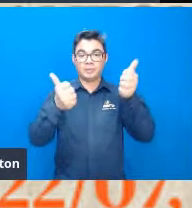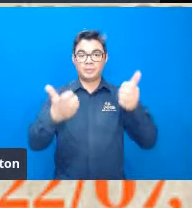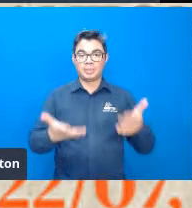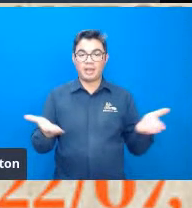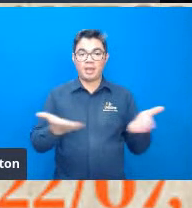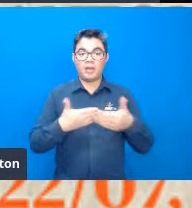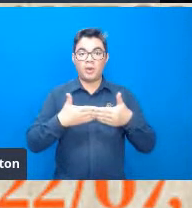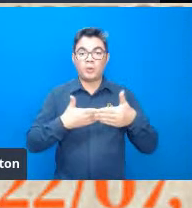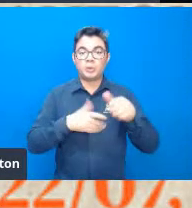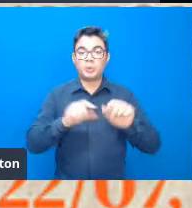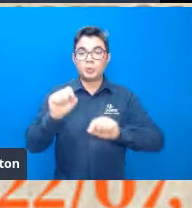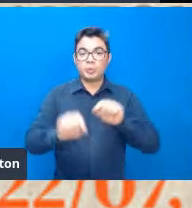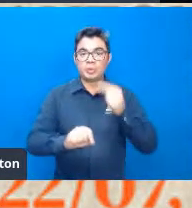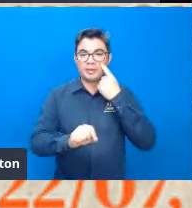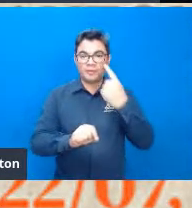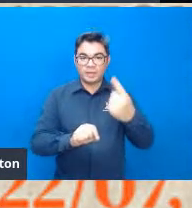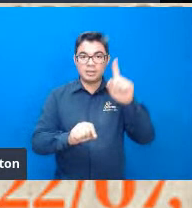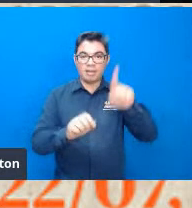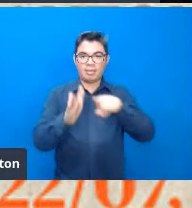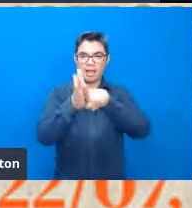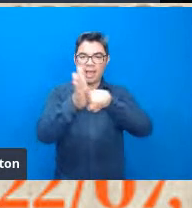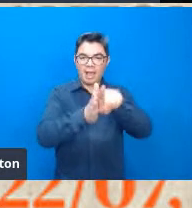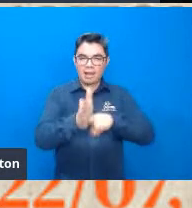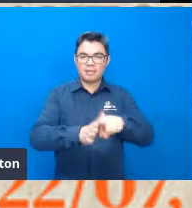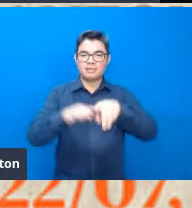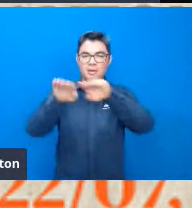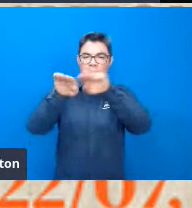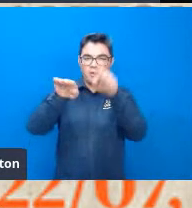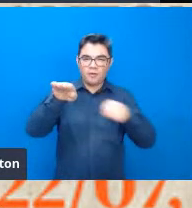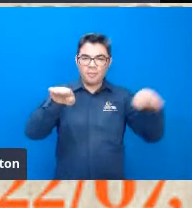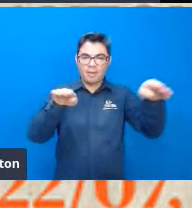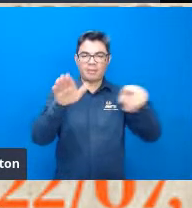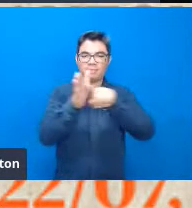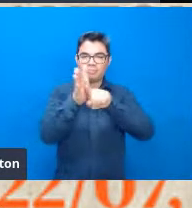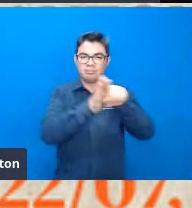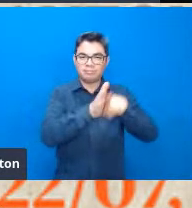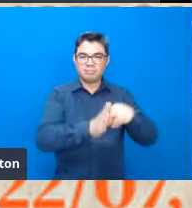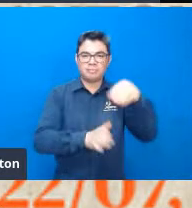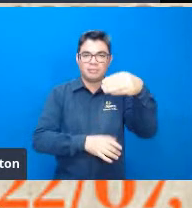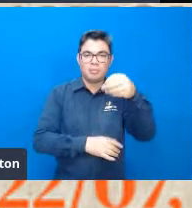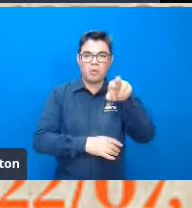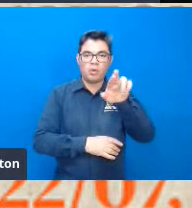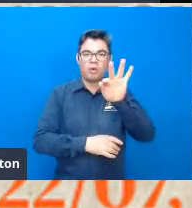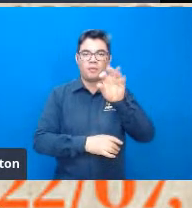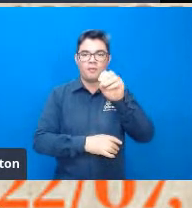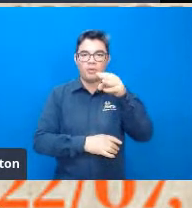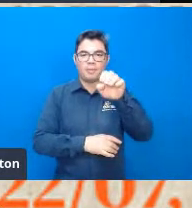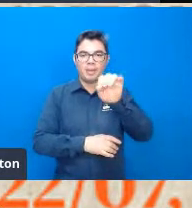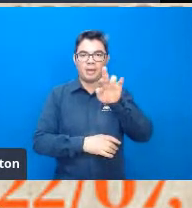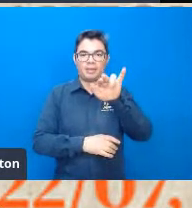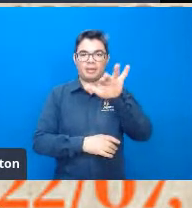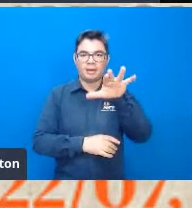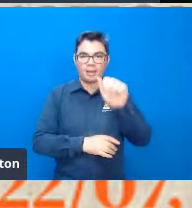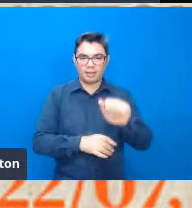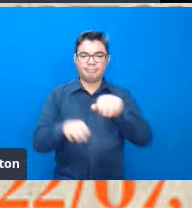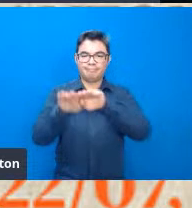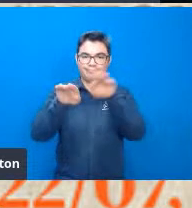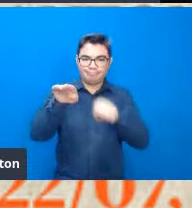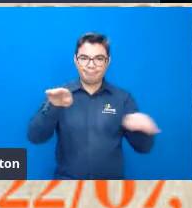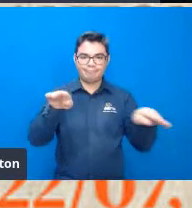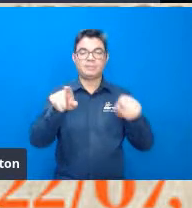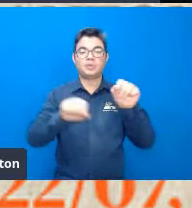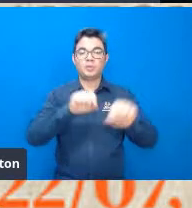mas nesse âmbito da análise morfométrica então a mensuração das formas do relevo ela visa identificar